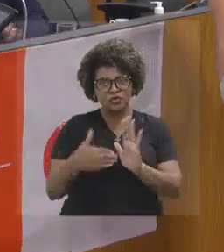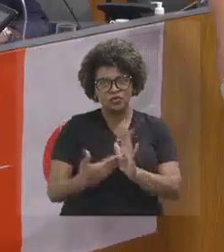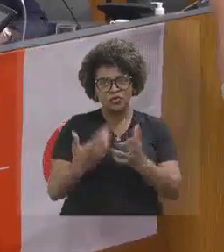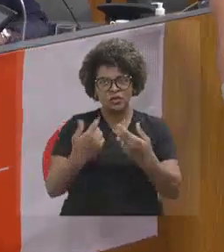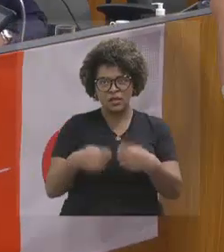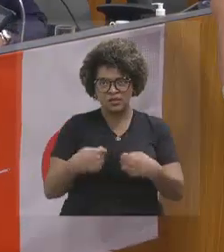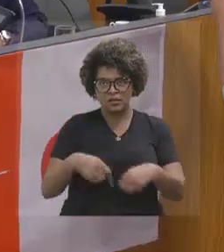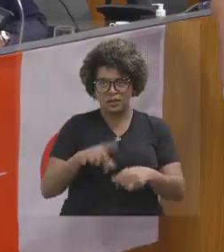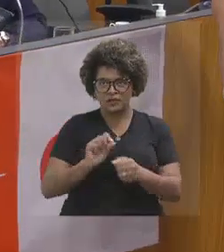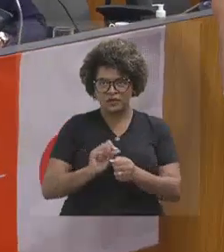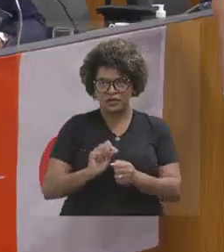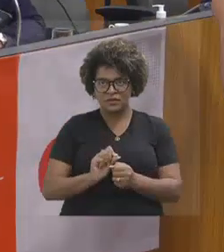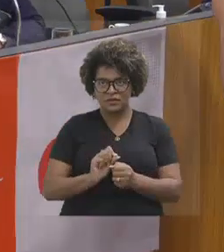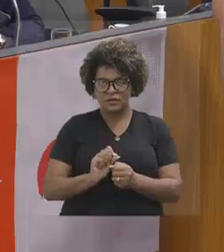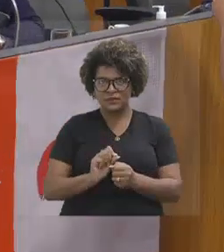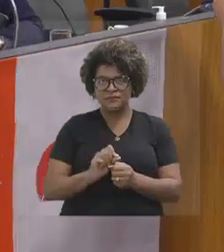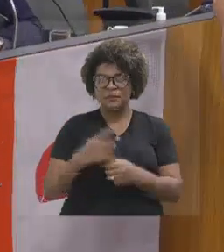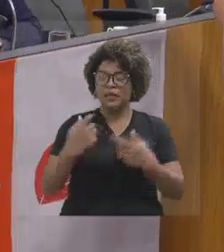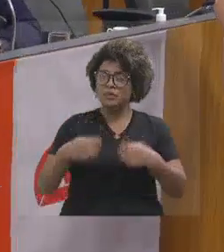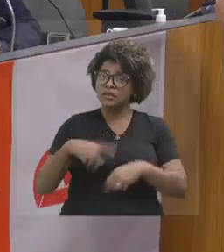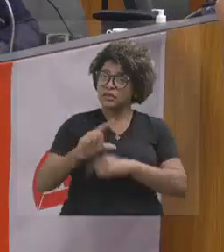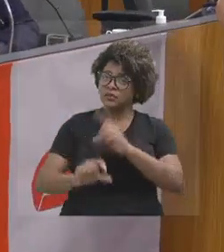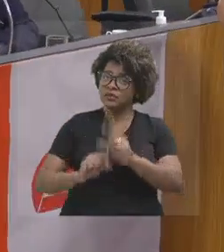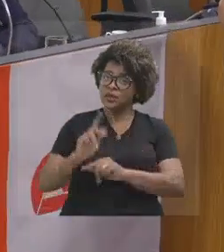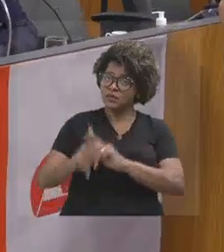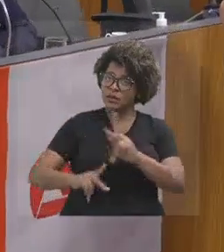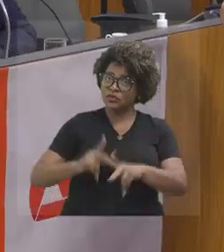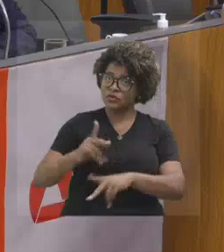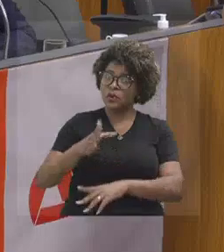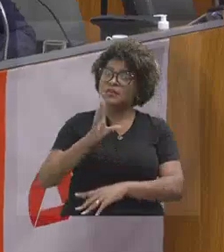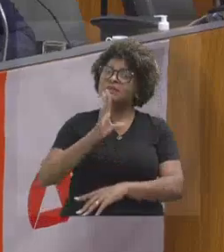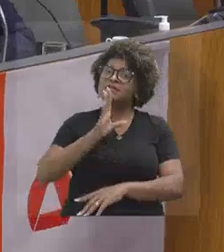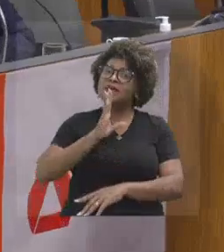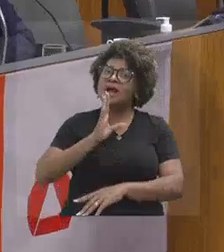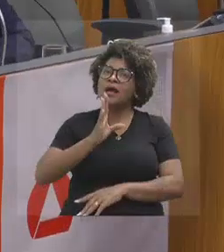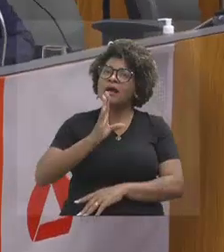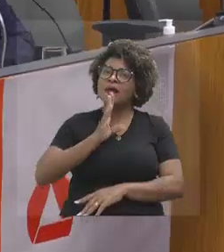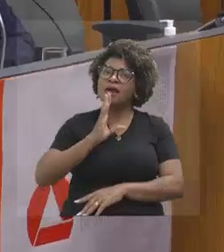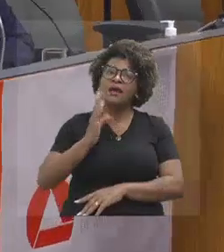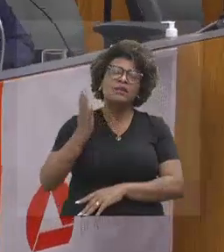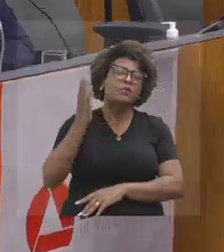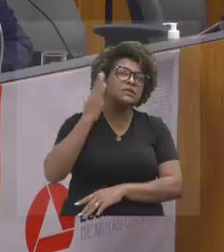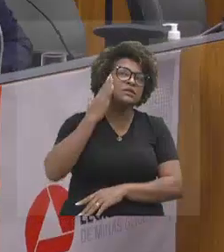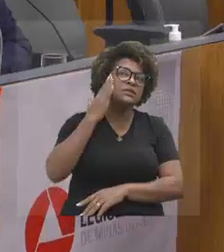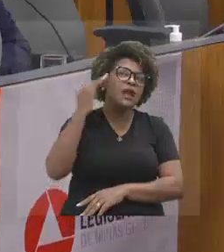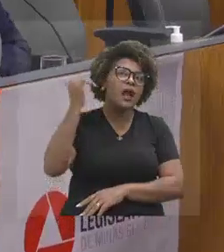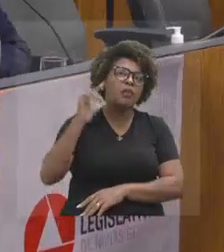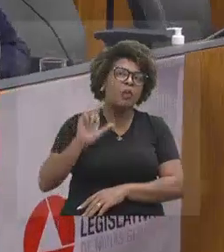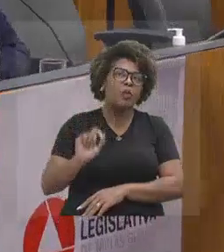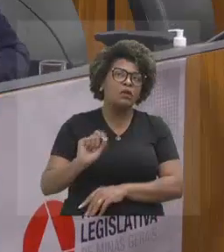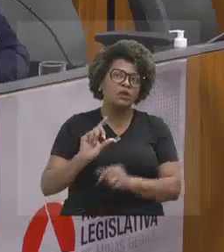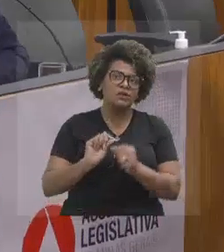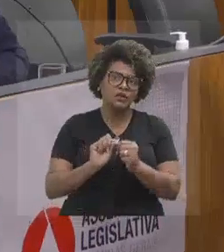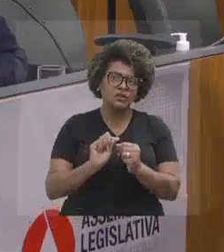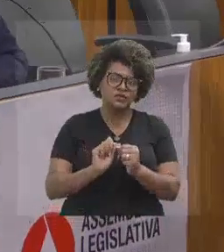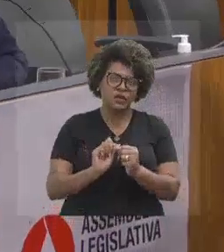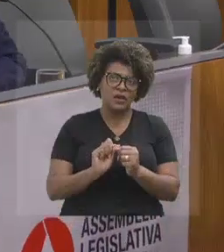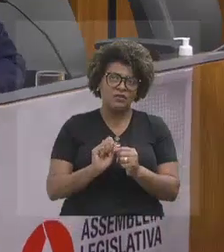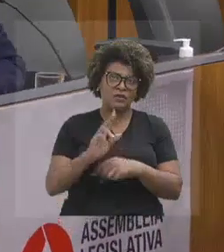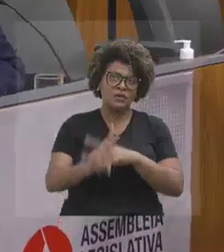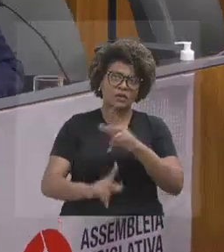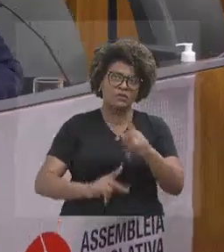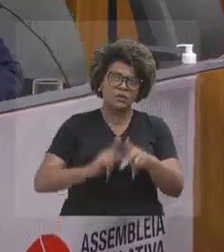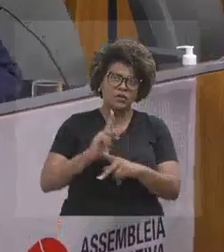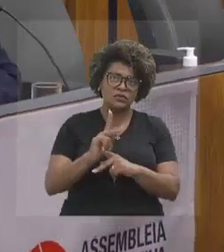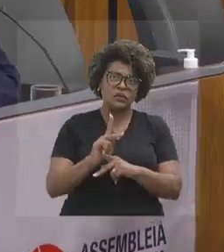E a gente precisa que a população tenha ciência do que está sendo feito. A gente precisa que a população